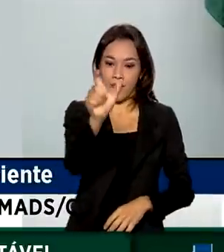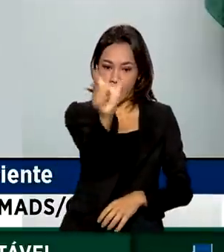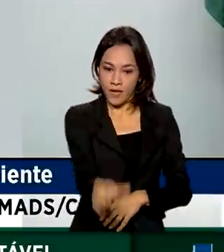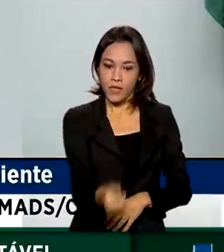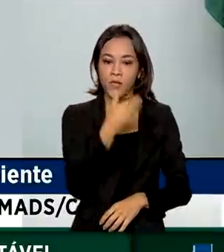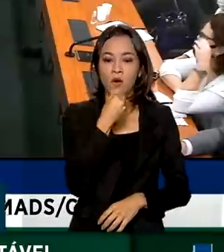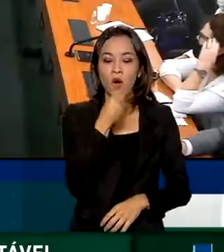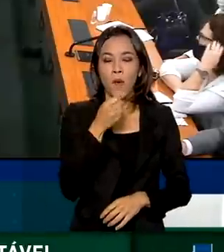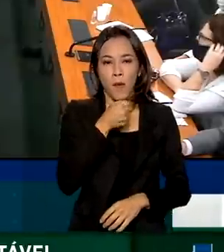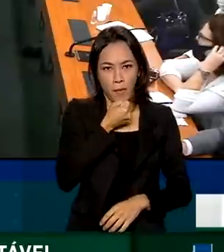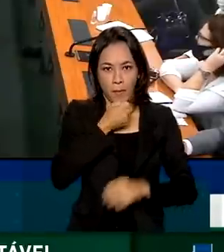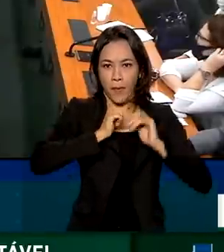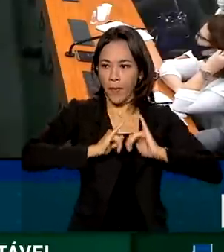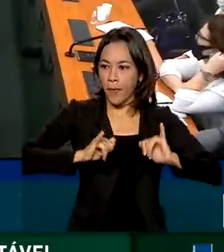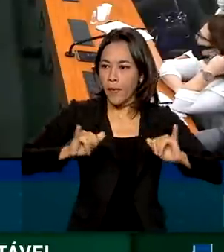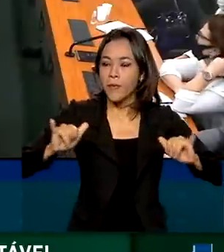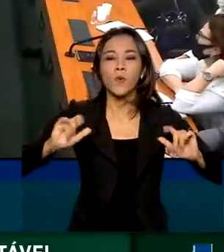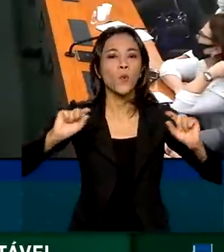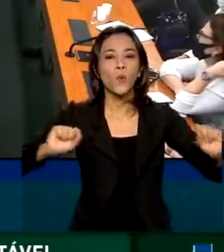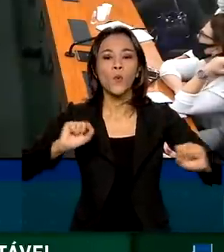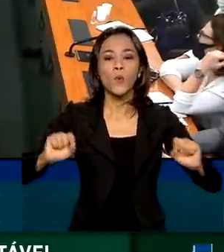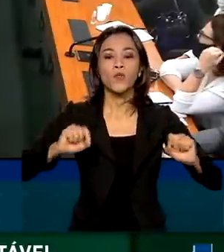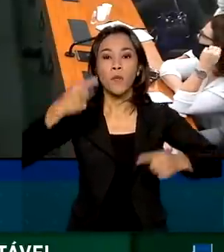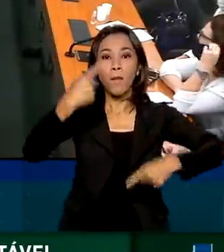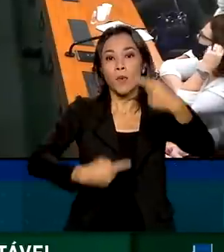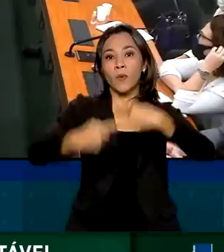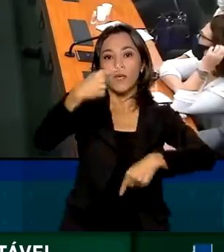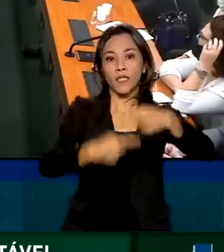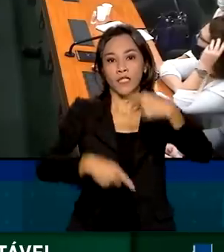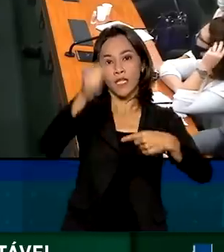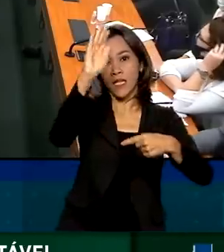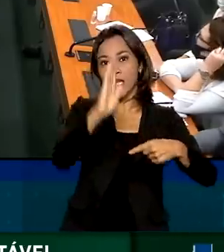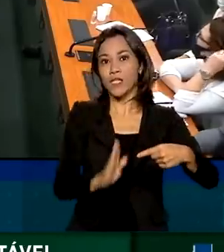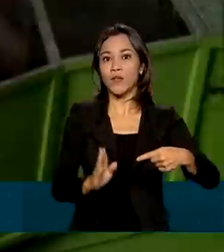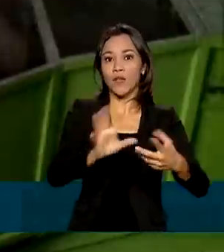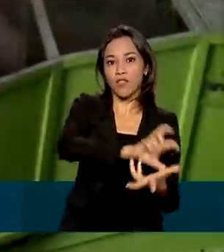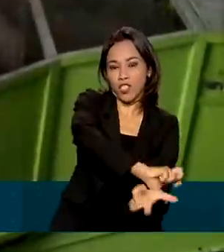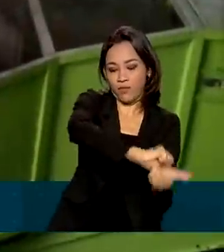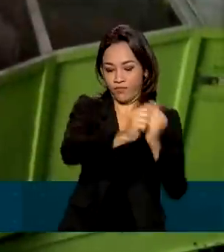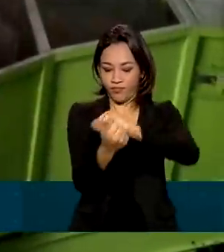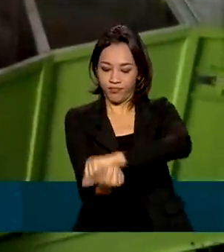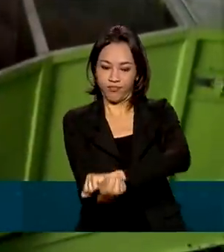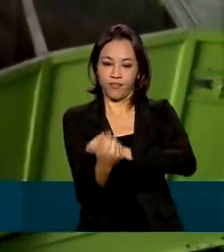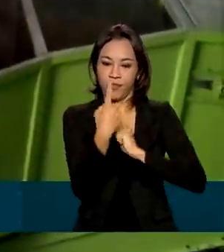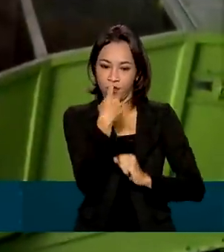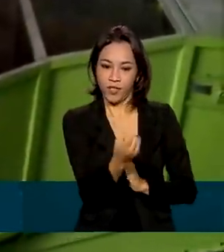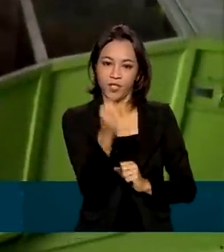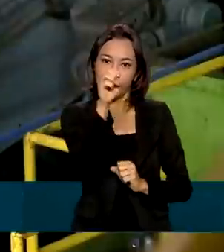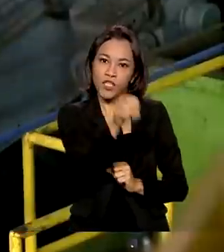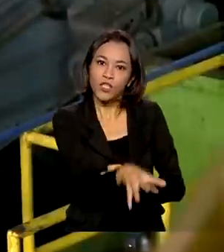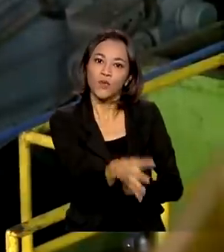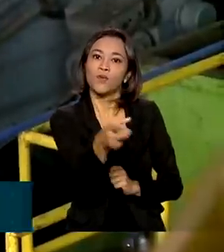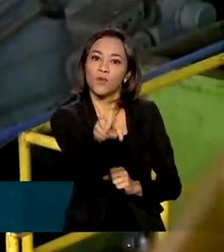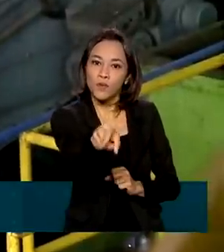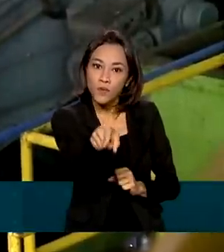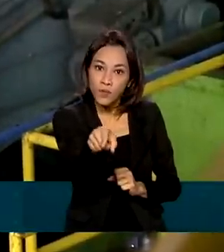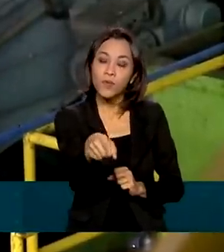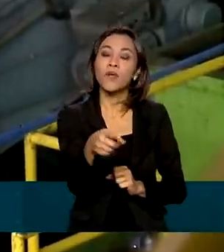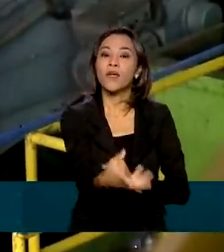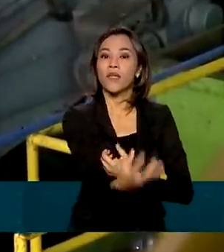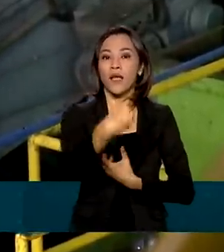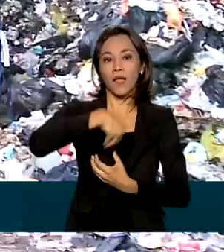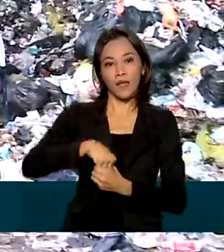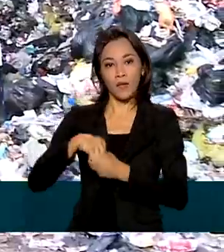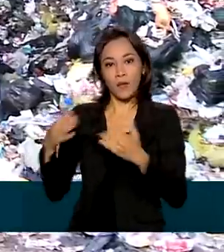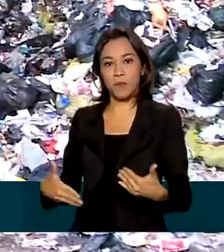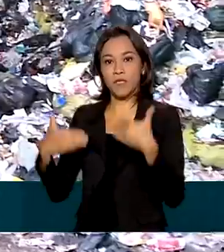falou aos deputados da comissão sobre a política nacional de resíduos sólidos e o programa Lixão Zero do Ministério do Meio